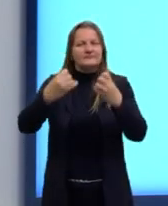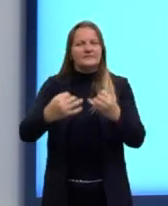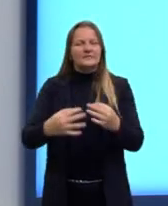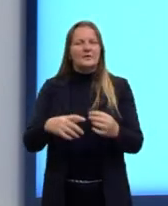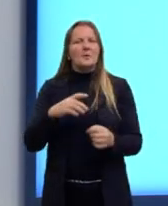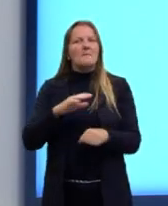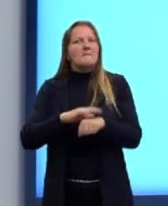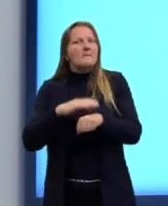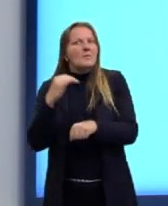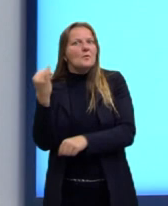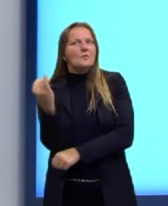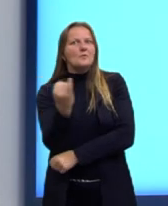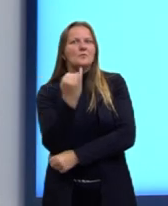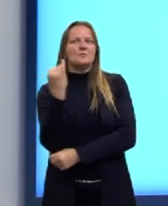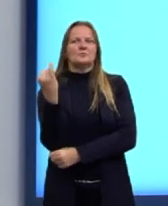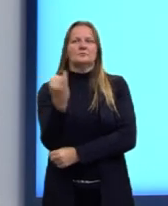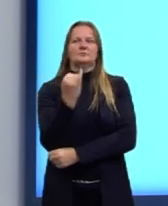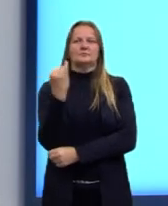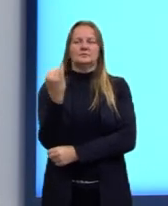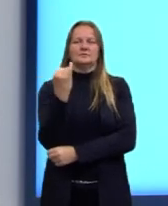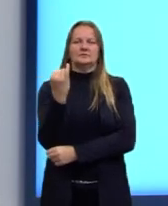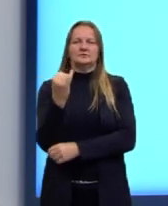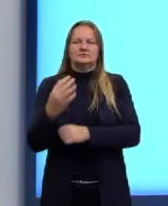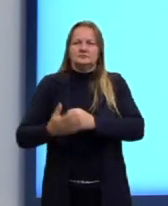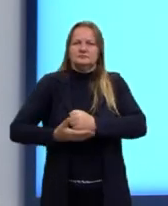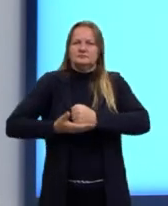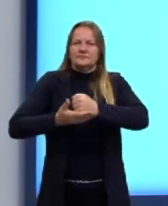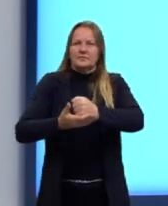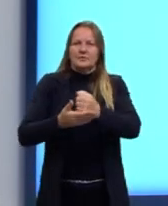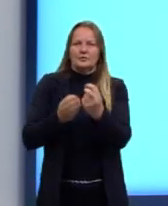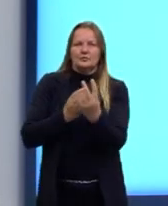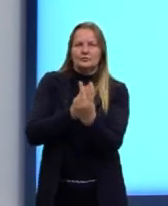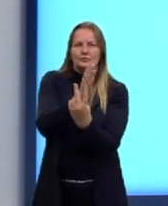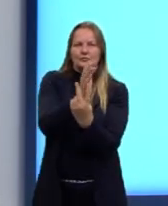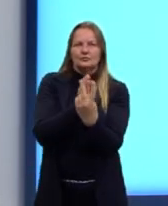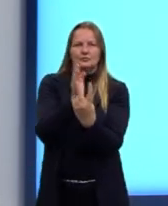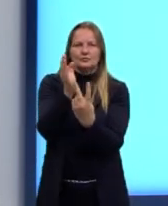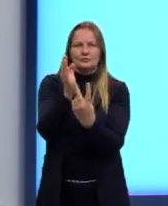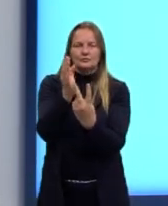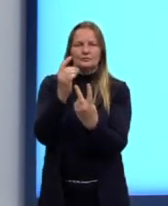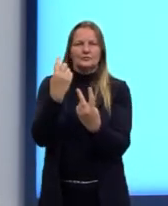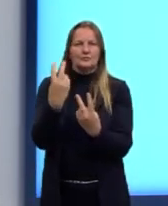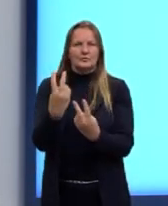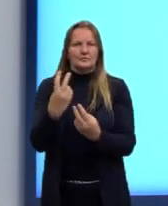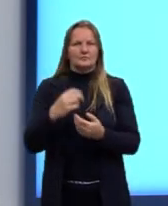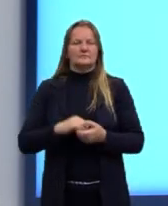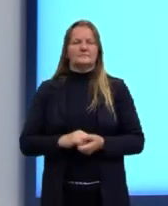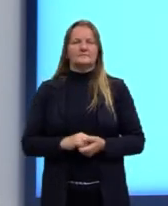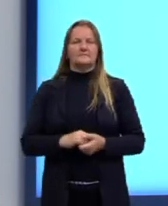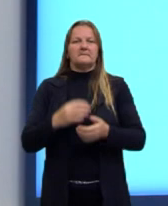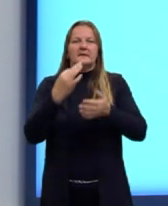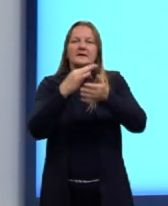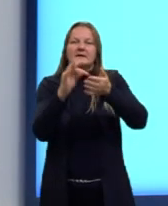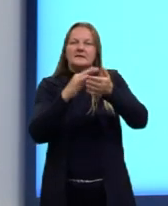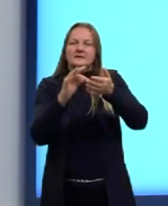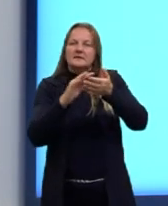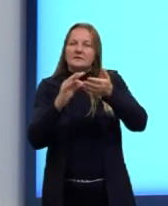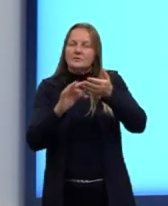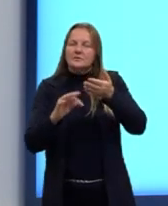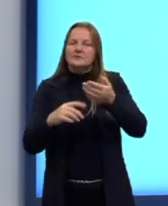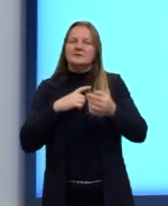fundamentadas em dois pontos principais. Então, a teoria da evolução,